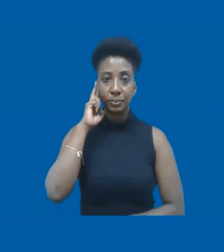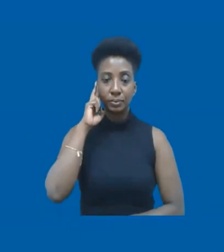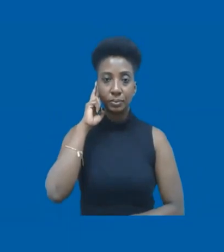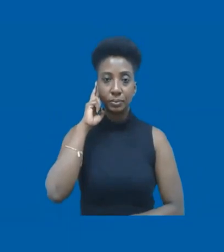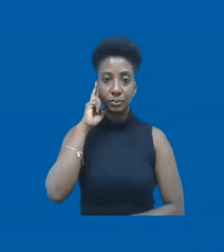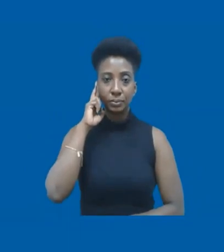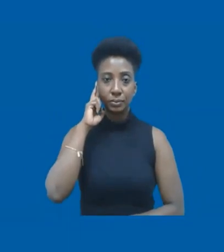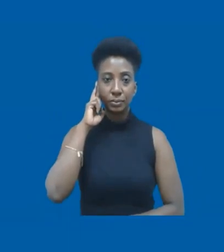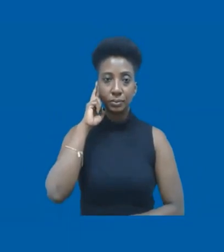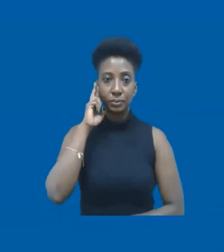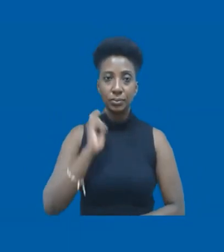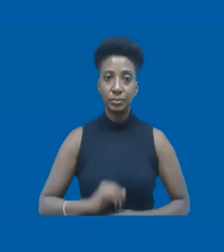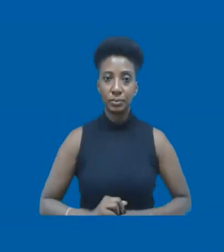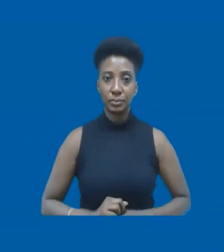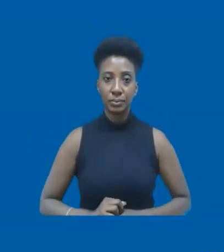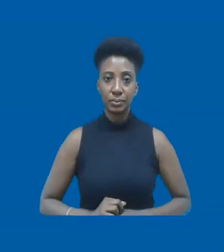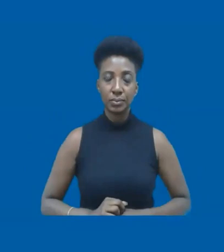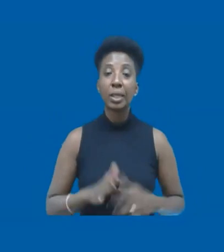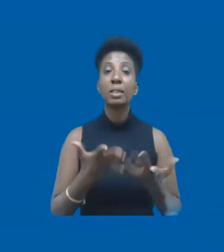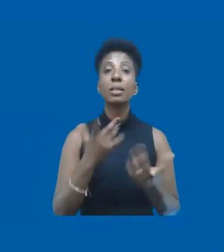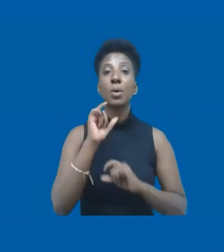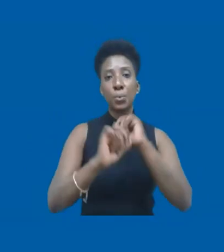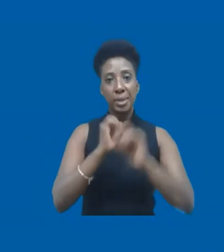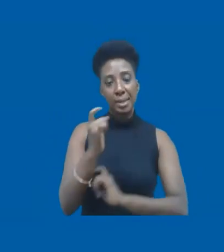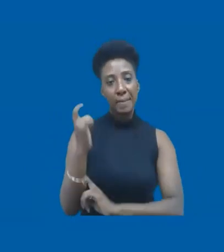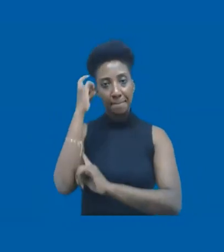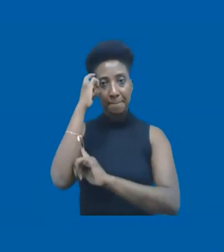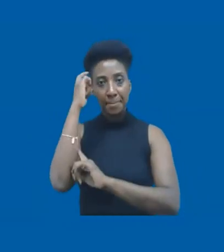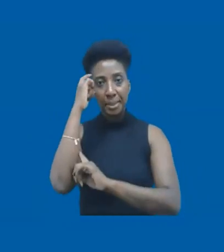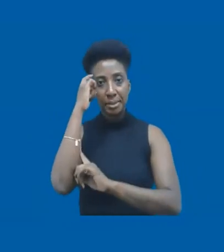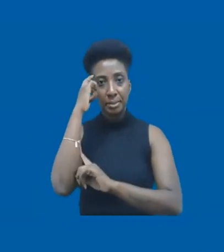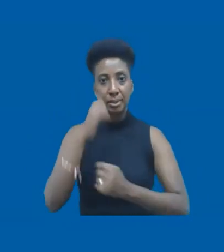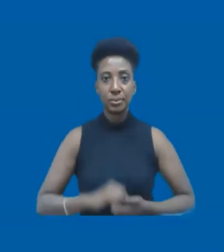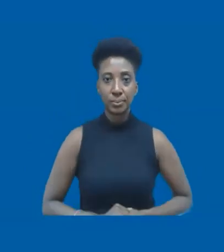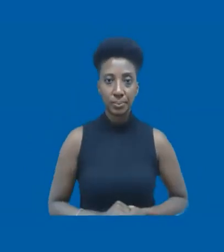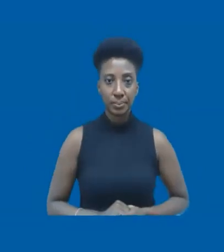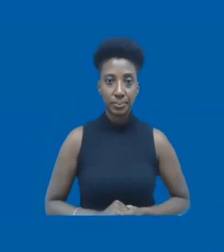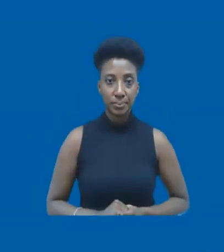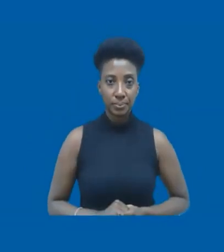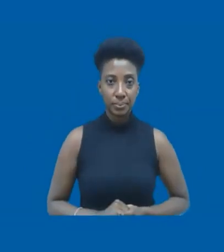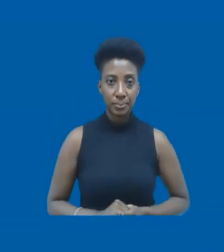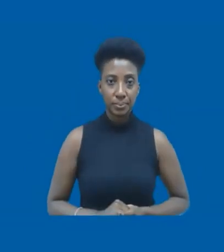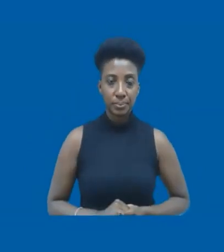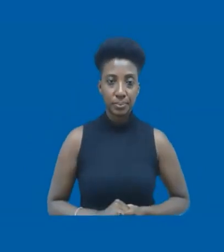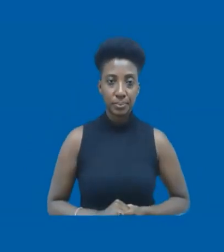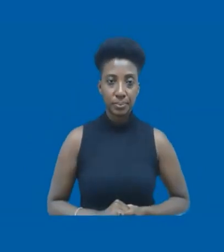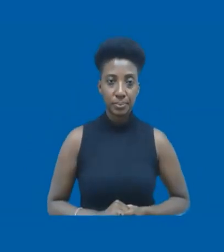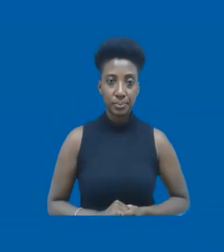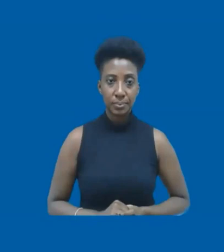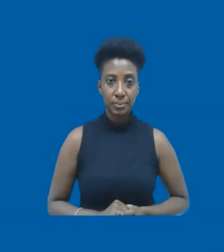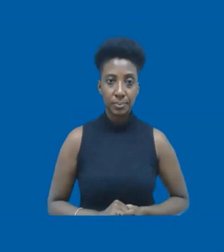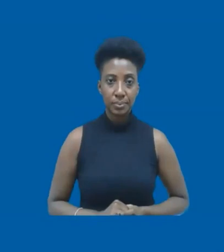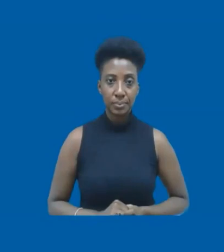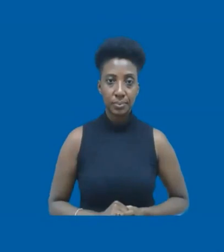Está travando bastante a tela dela. pensamento, conseguem me ouvir? E a intérprete de Libras parou